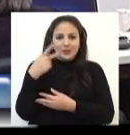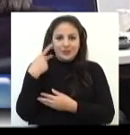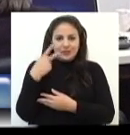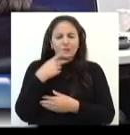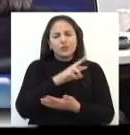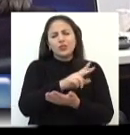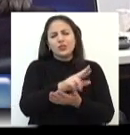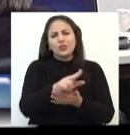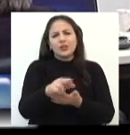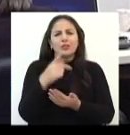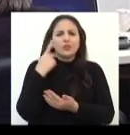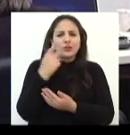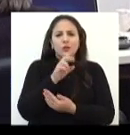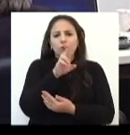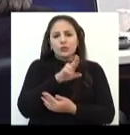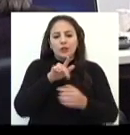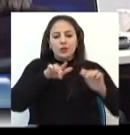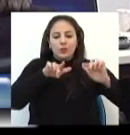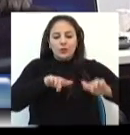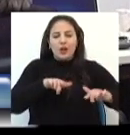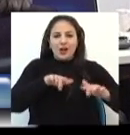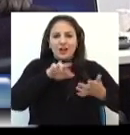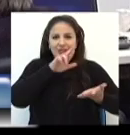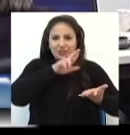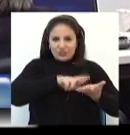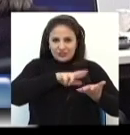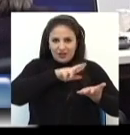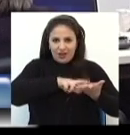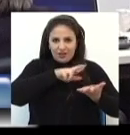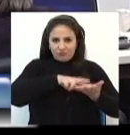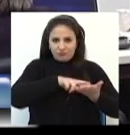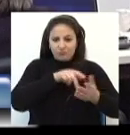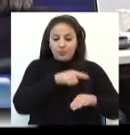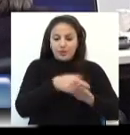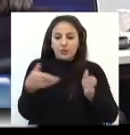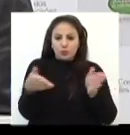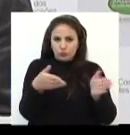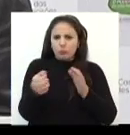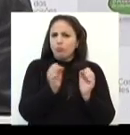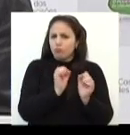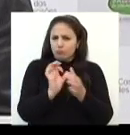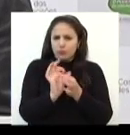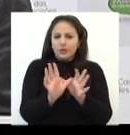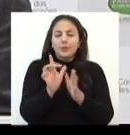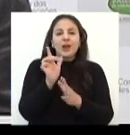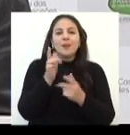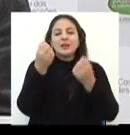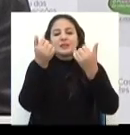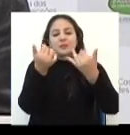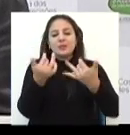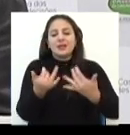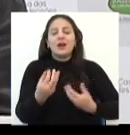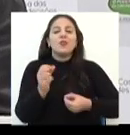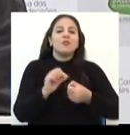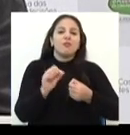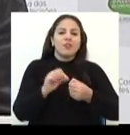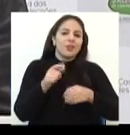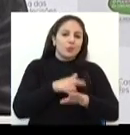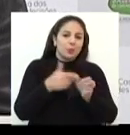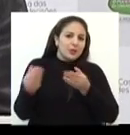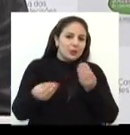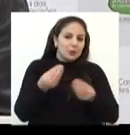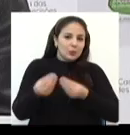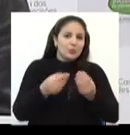diversos parlamentares têm utilizado o tempo regimental do Grande Expediente para fazer uma prestação de contas.